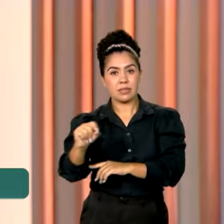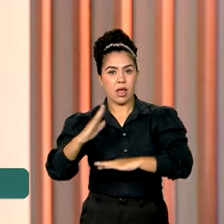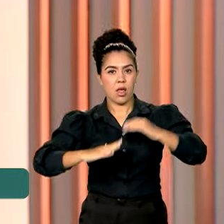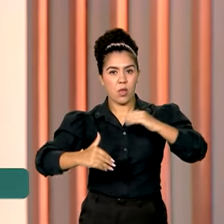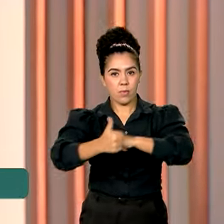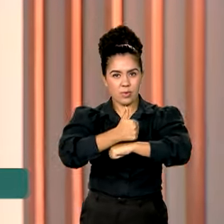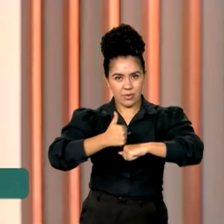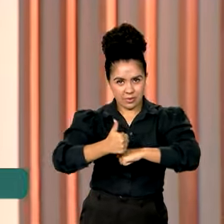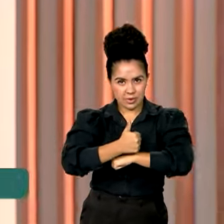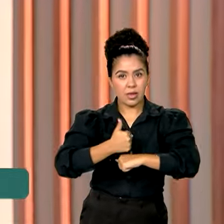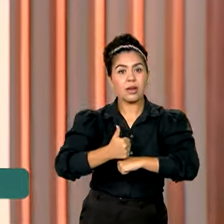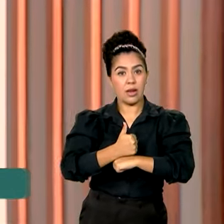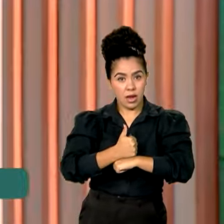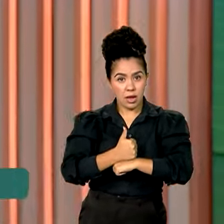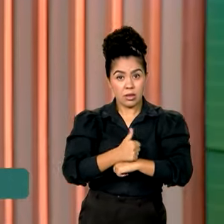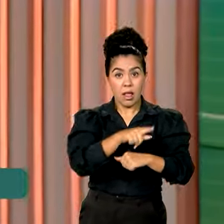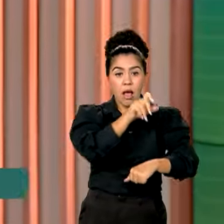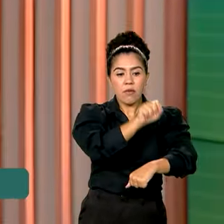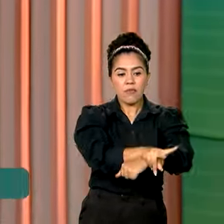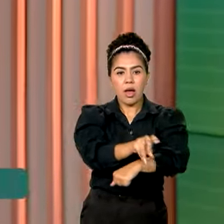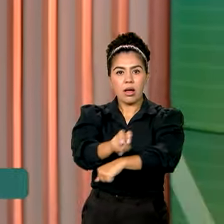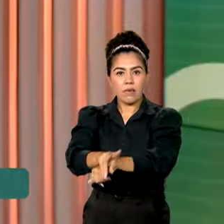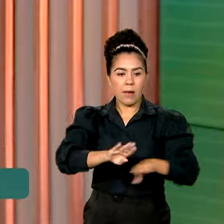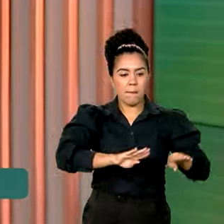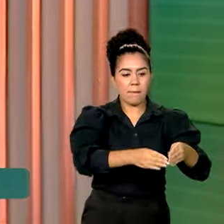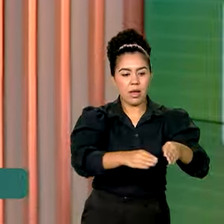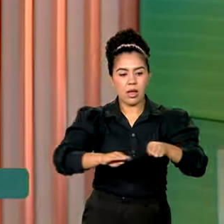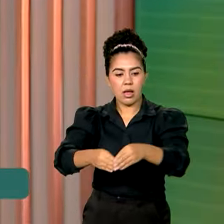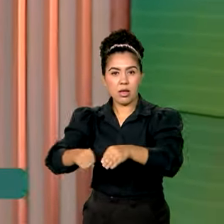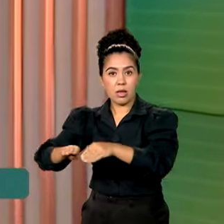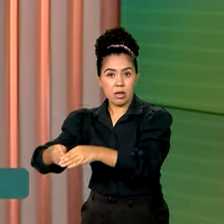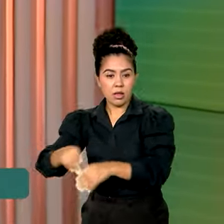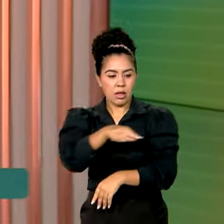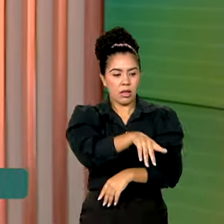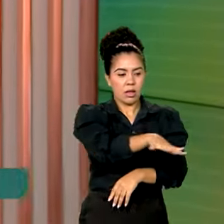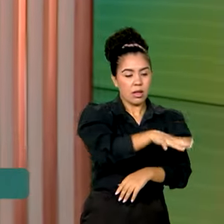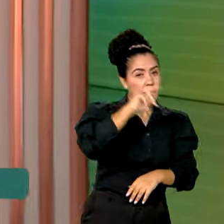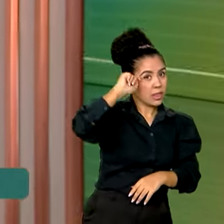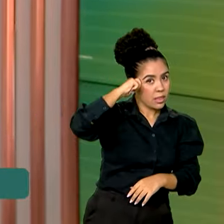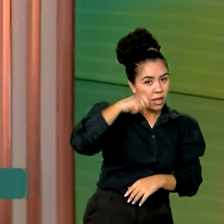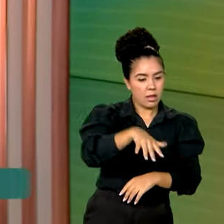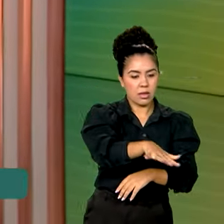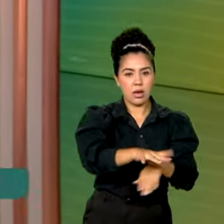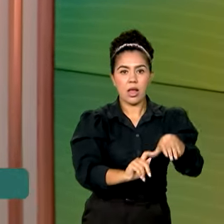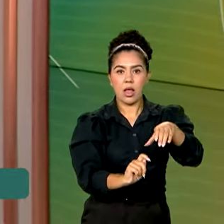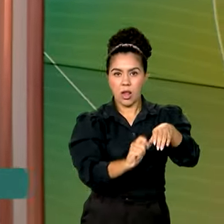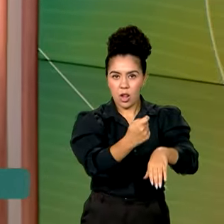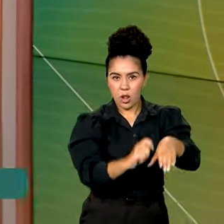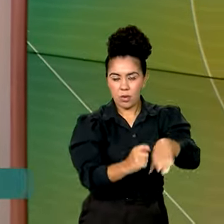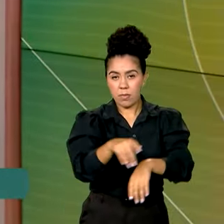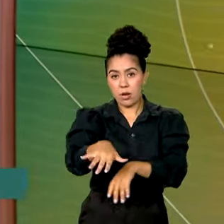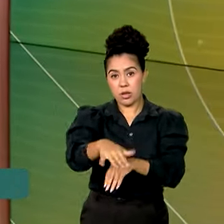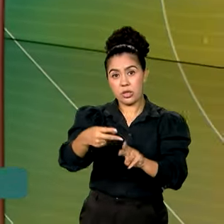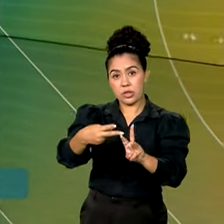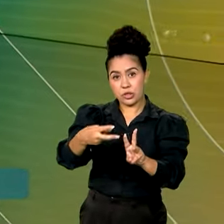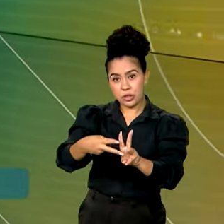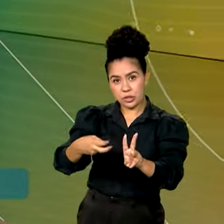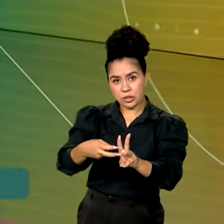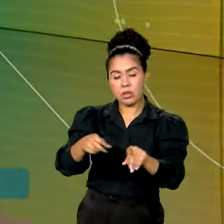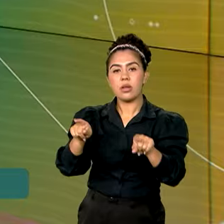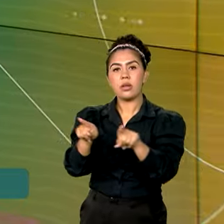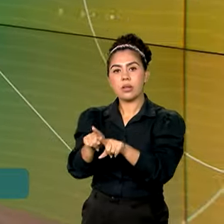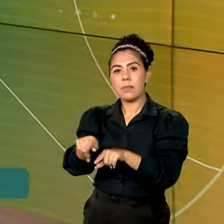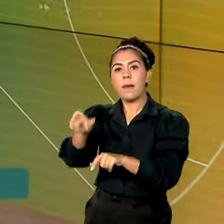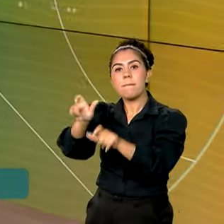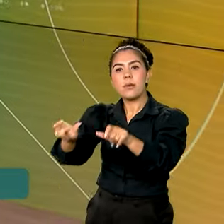Você acompanhou com a gente. Dessas vagas, uma parte será reservada para negros, quilombolas, indígenas e também pessoas